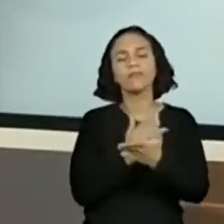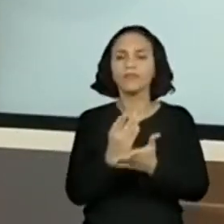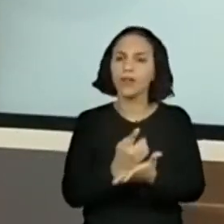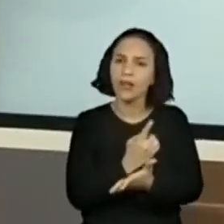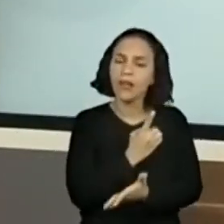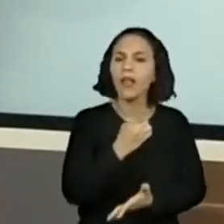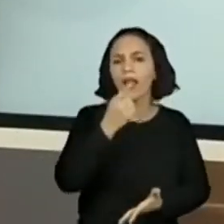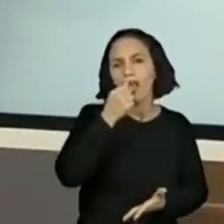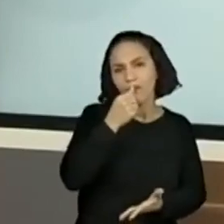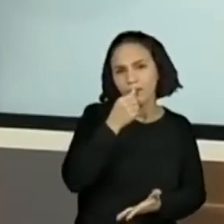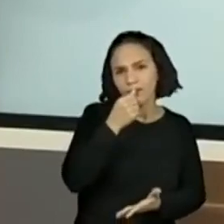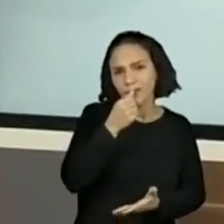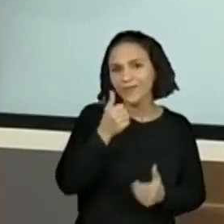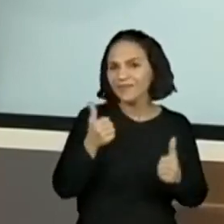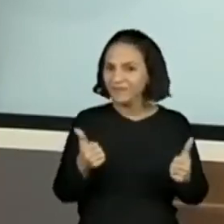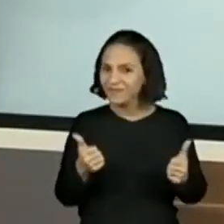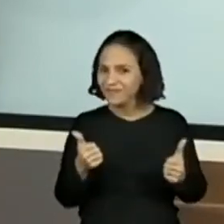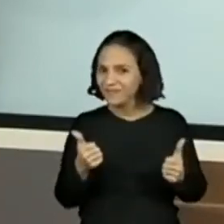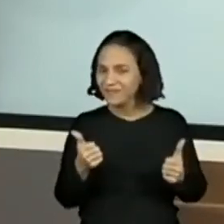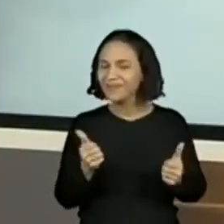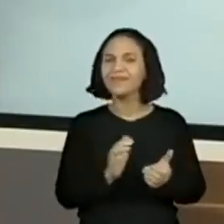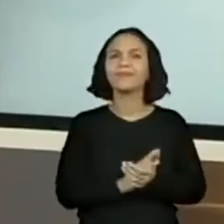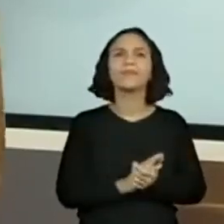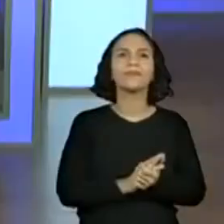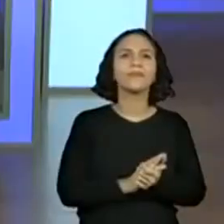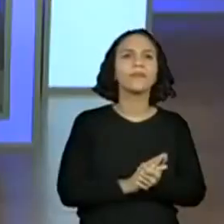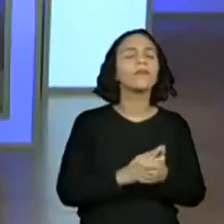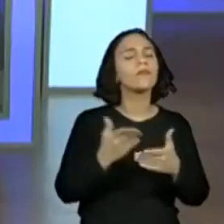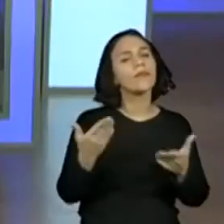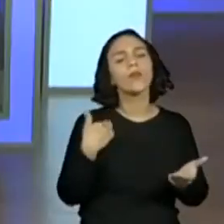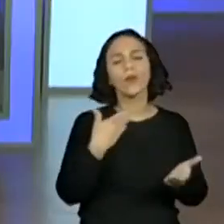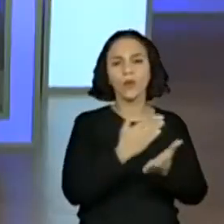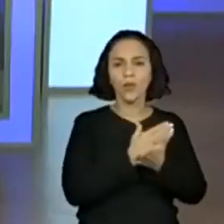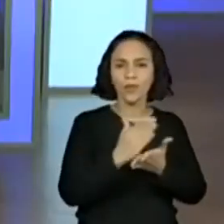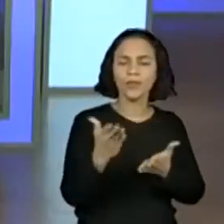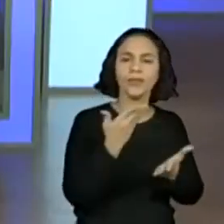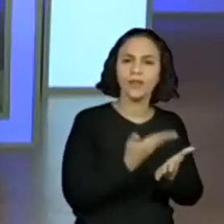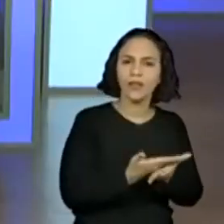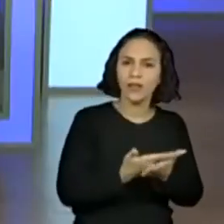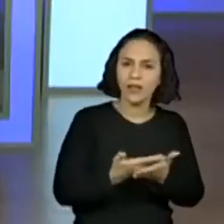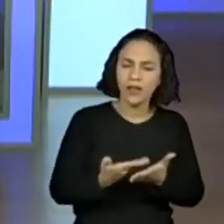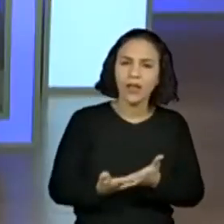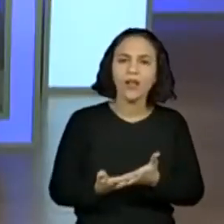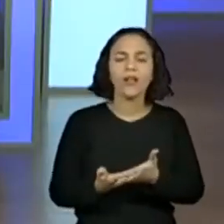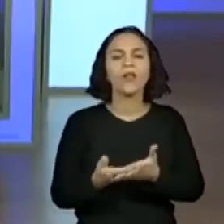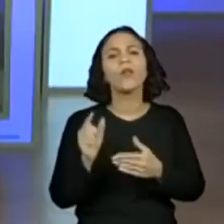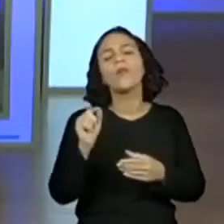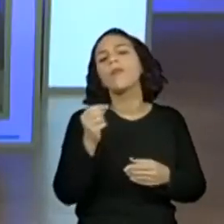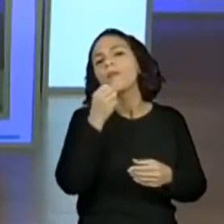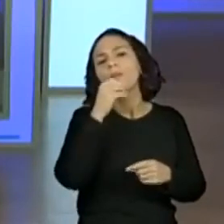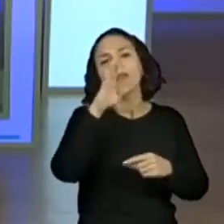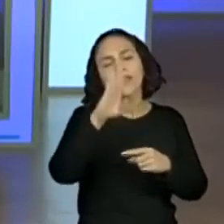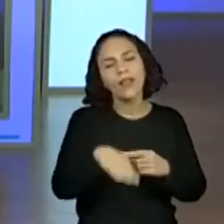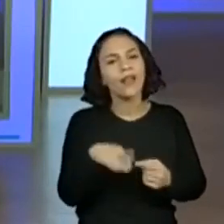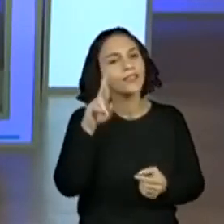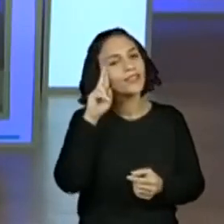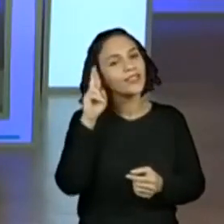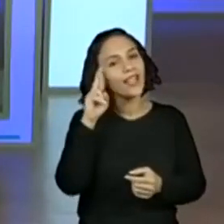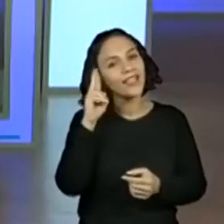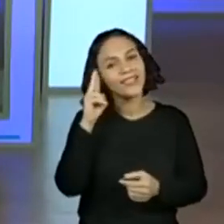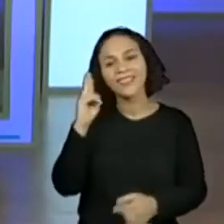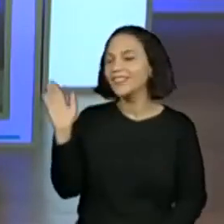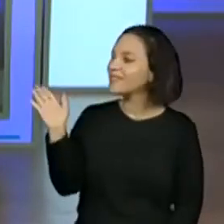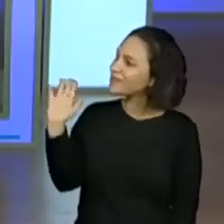e um lápis em mãos. Ok? Então, antes da gente começar a nossa aula, vou dar a boa tarde para a Raíssa.